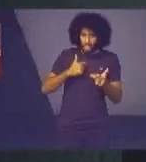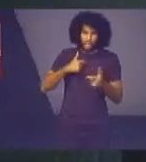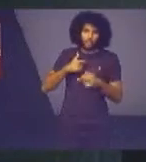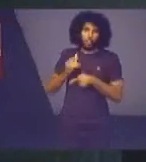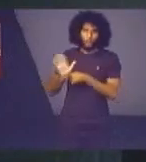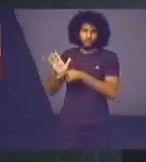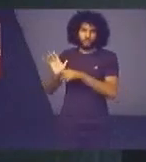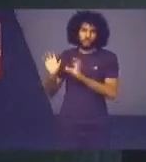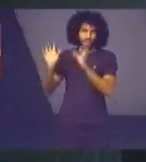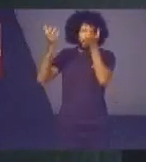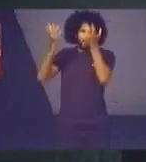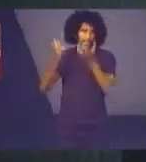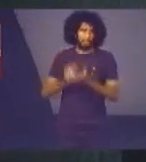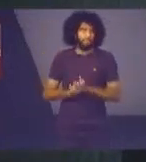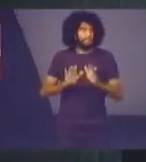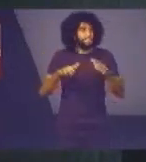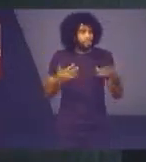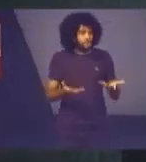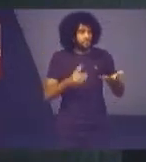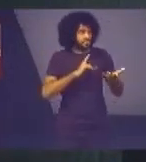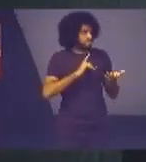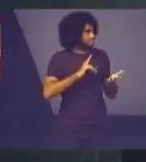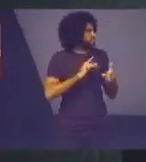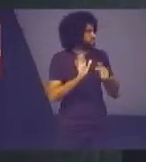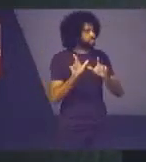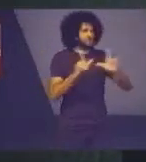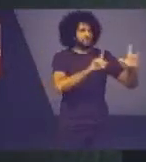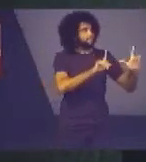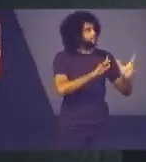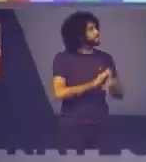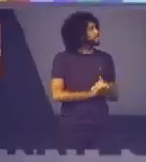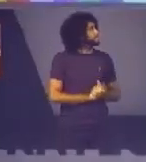eventos então nós temos pode passar a primeira